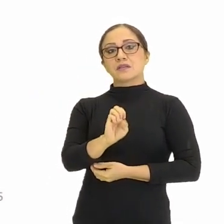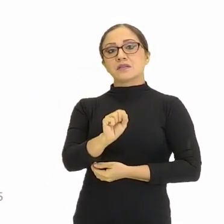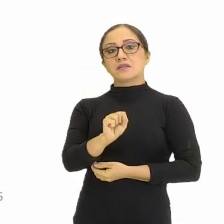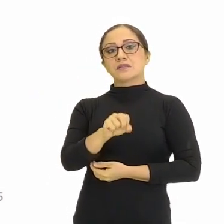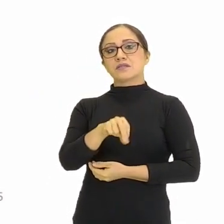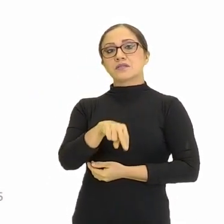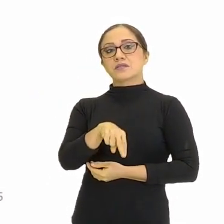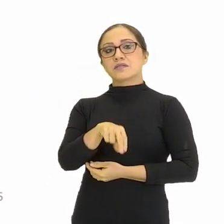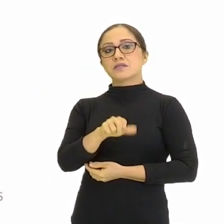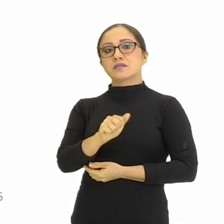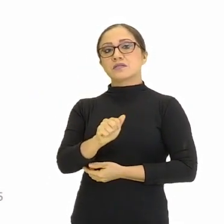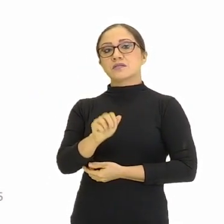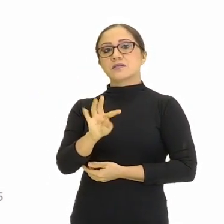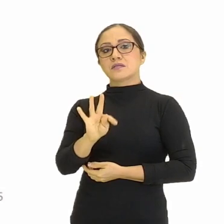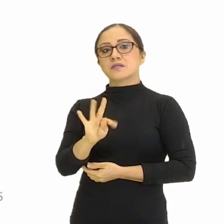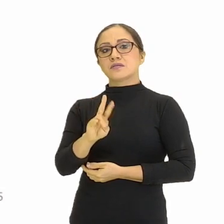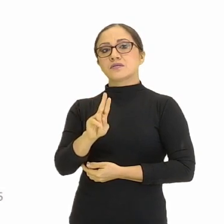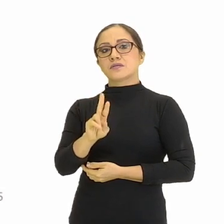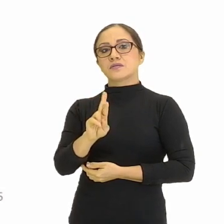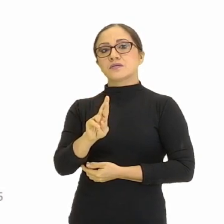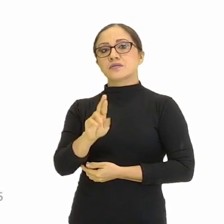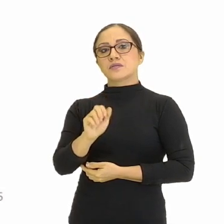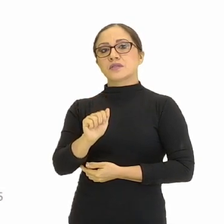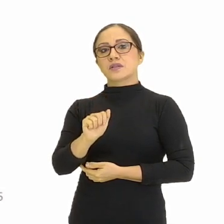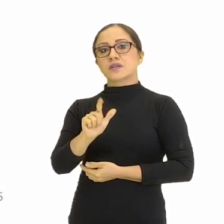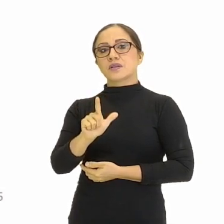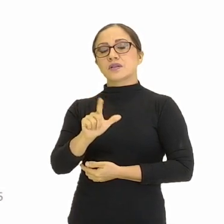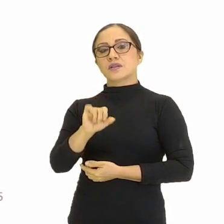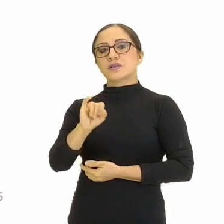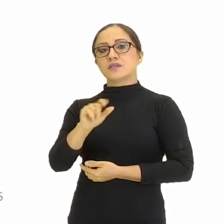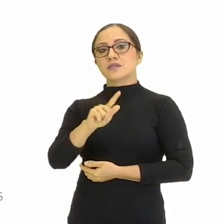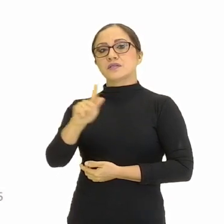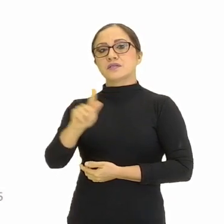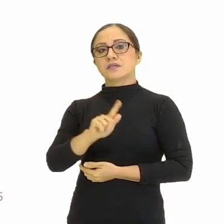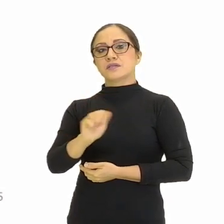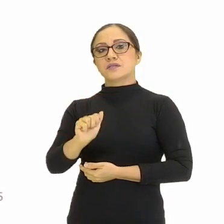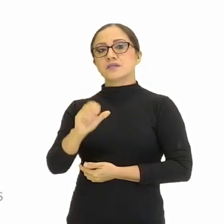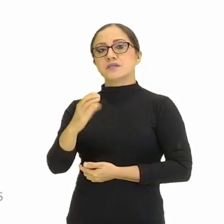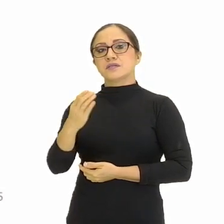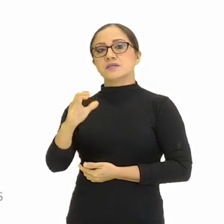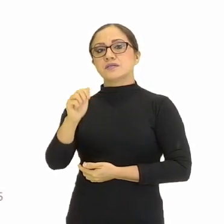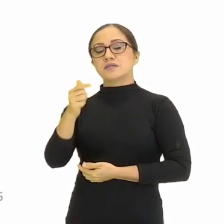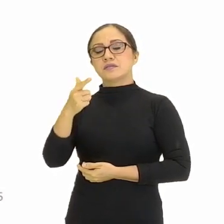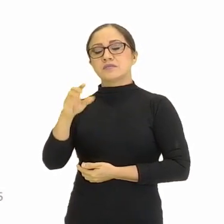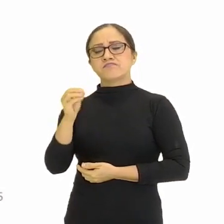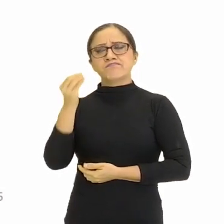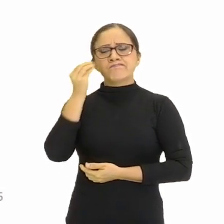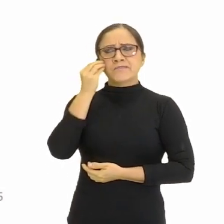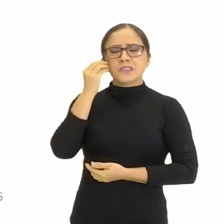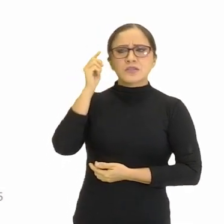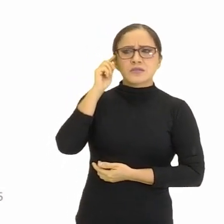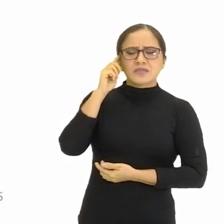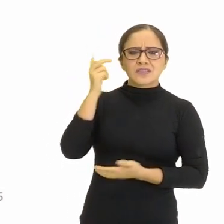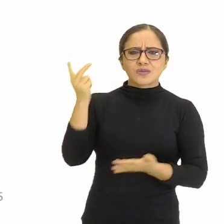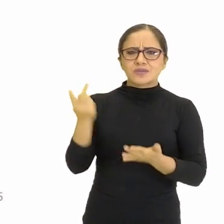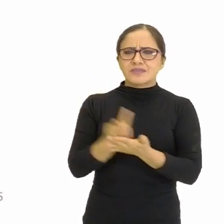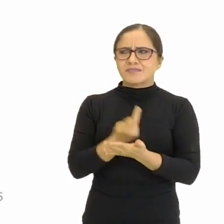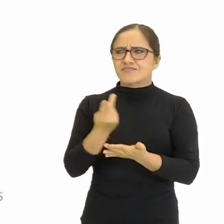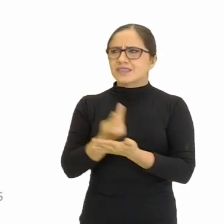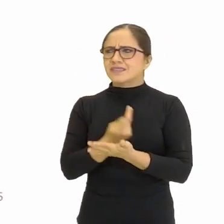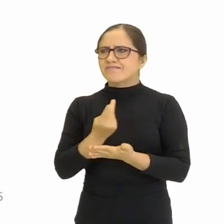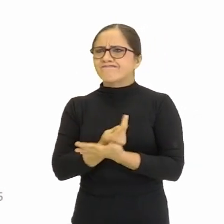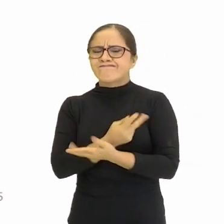coisas acontecem tanto no nosso dia a dia que a gente nem percebe que elas acontecem. Então, é